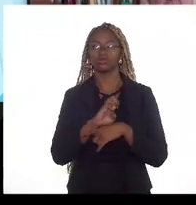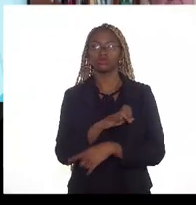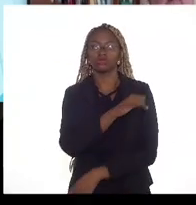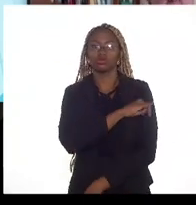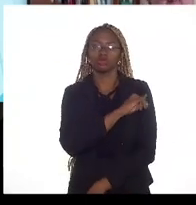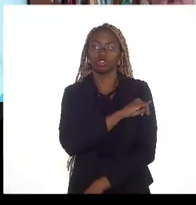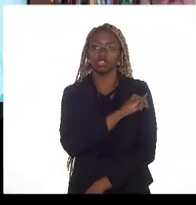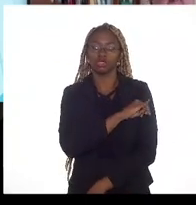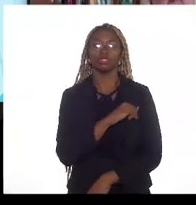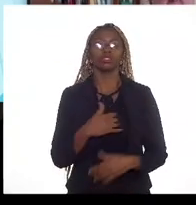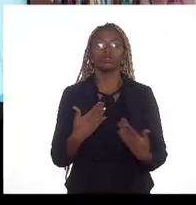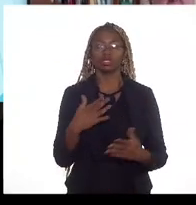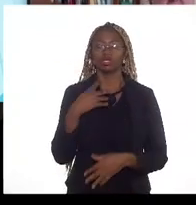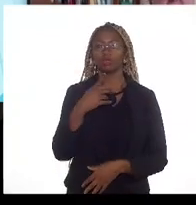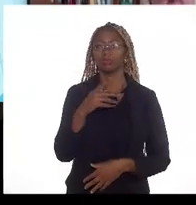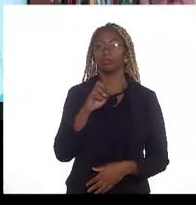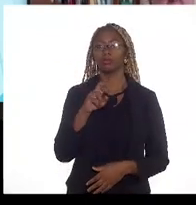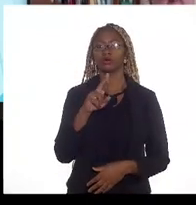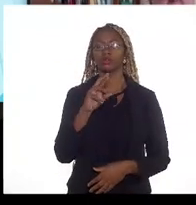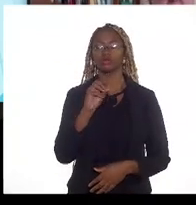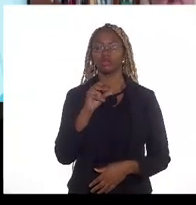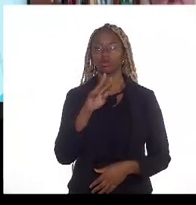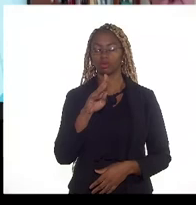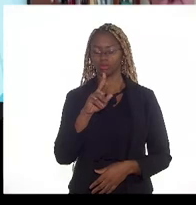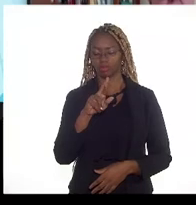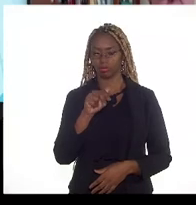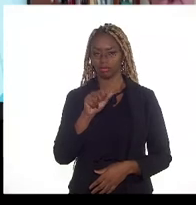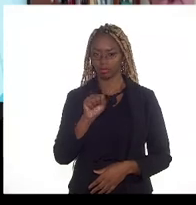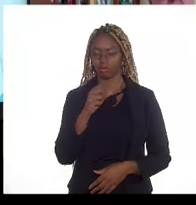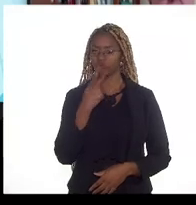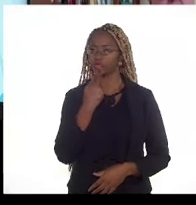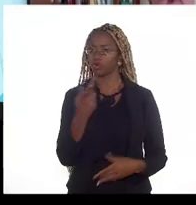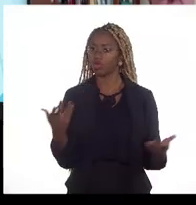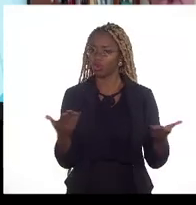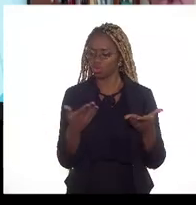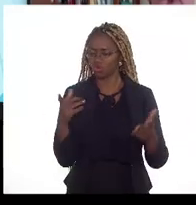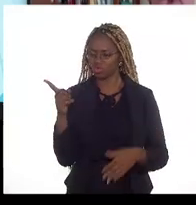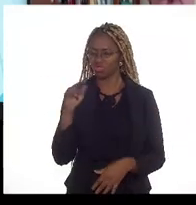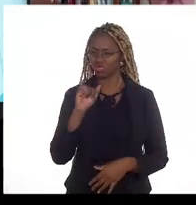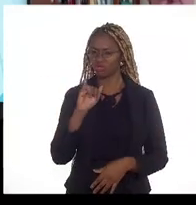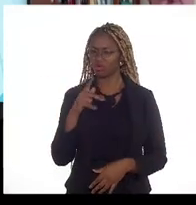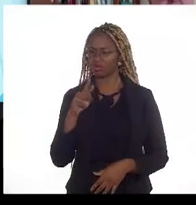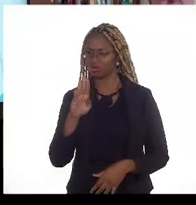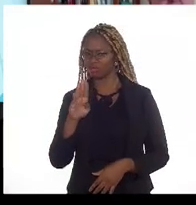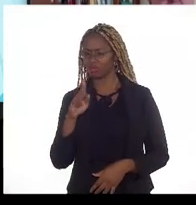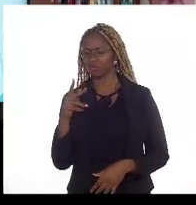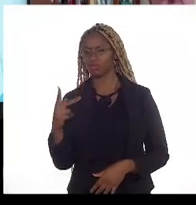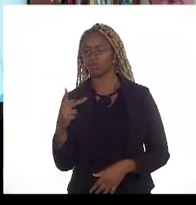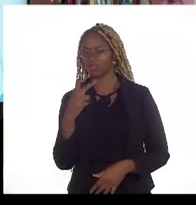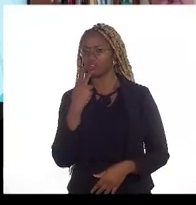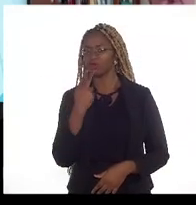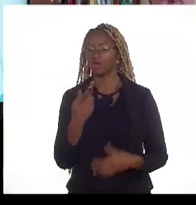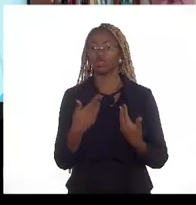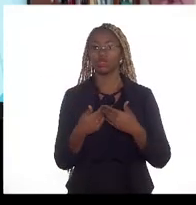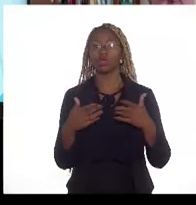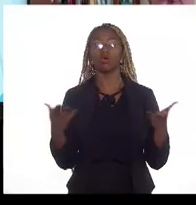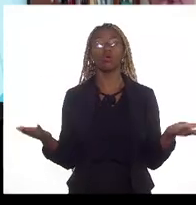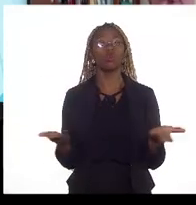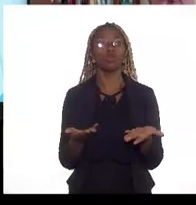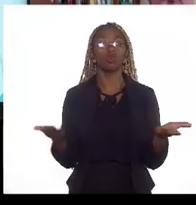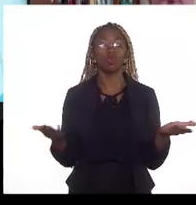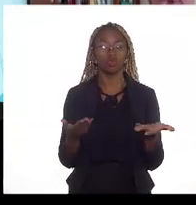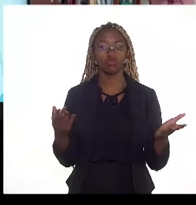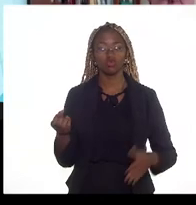a Petrobras hoje também foi falado aqui pelo IBP lançou um